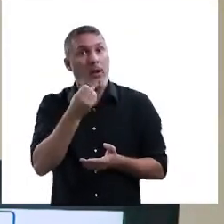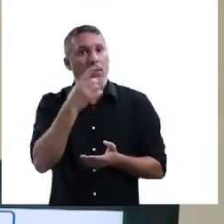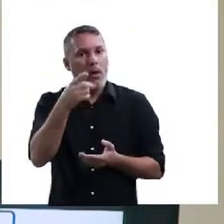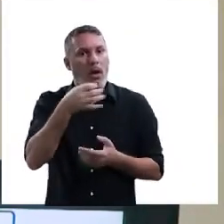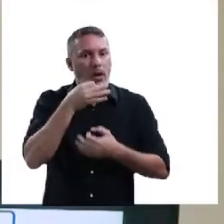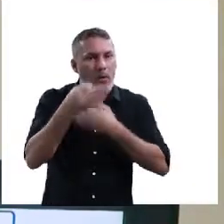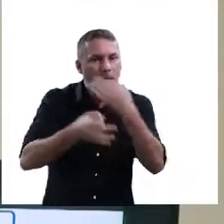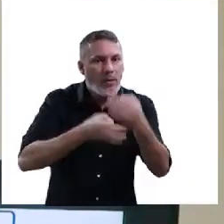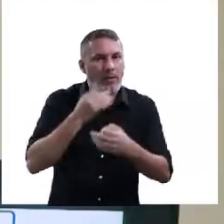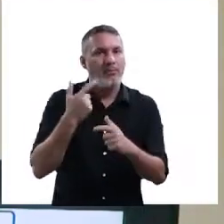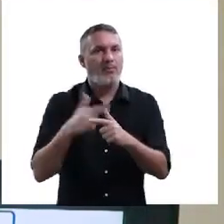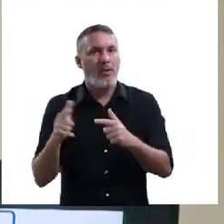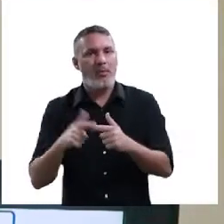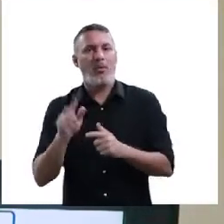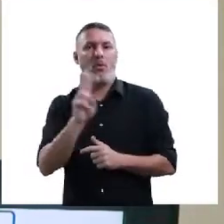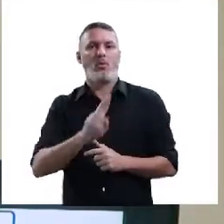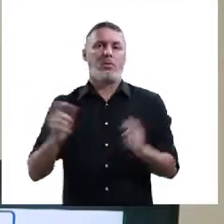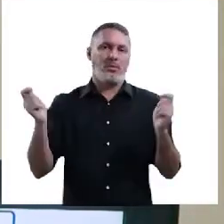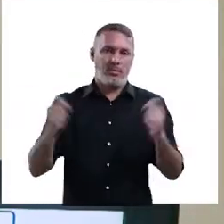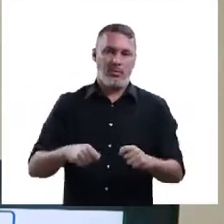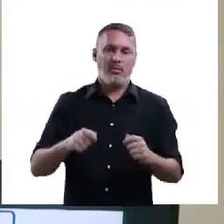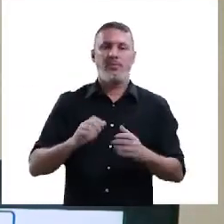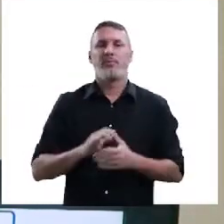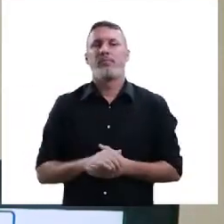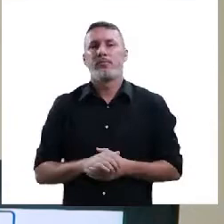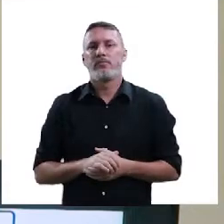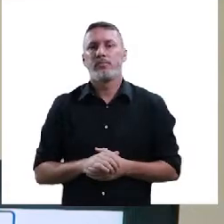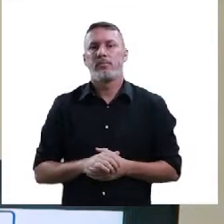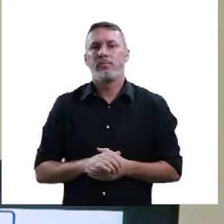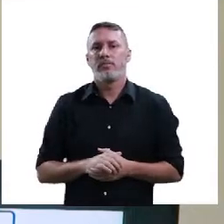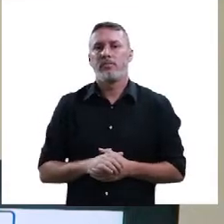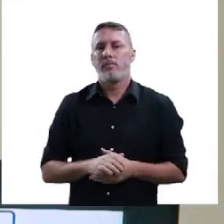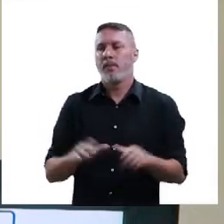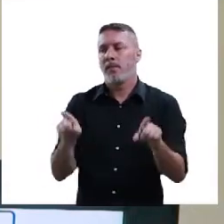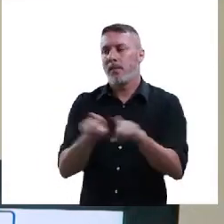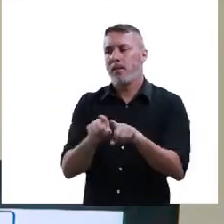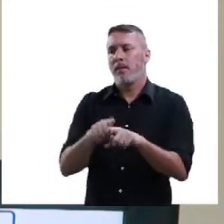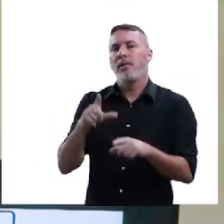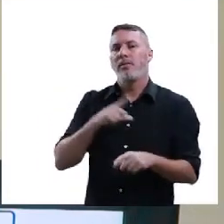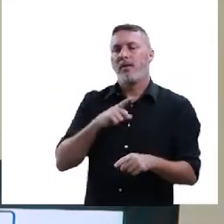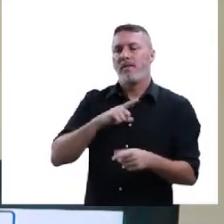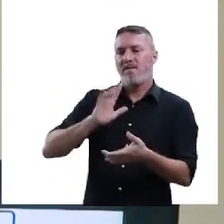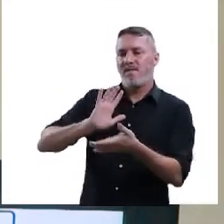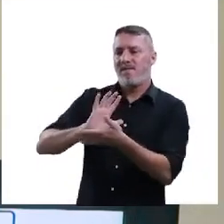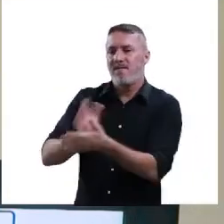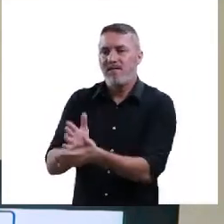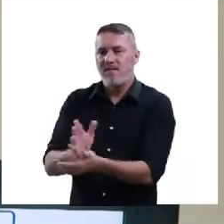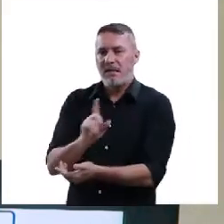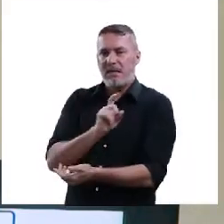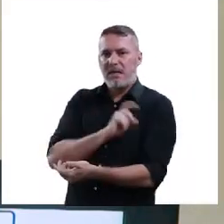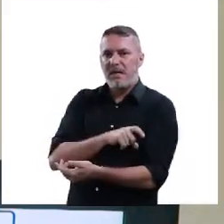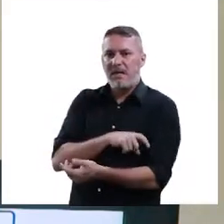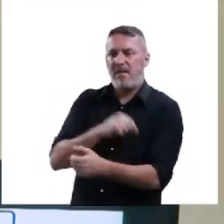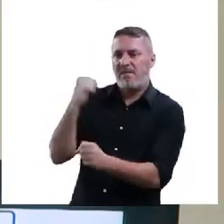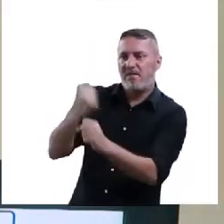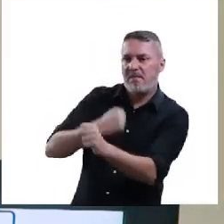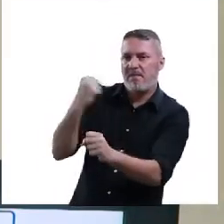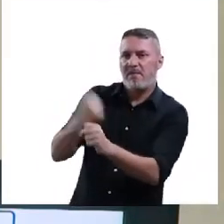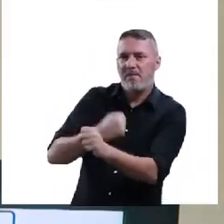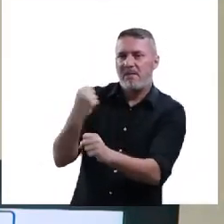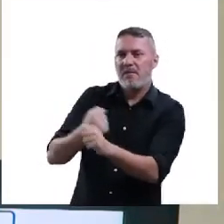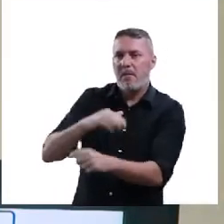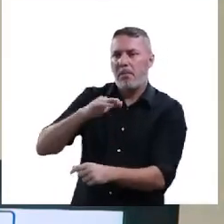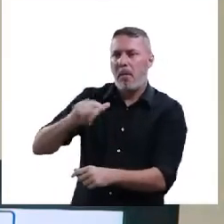crítica, argumento e problema que você pode utilizar. Nós temos também um aspecto voltado para a negligência e a crueldade que